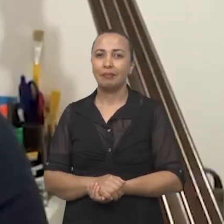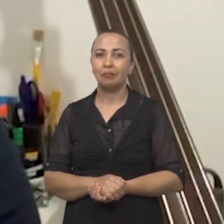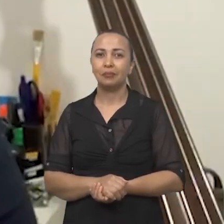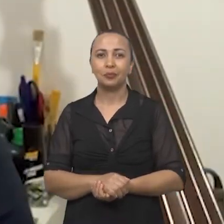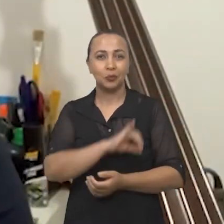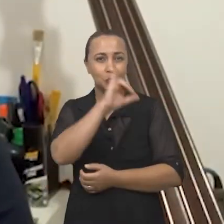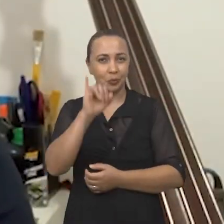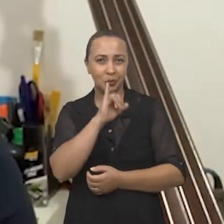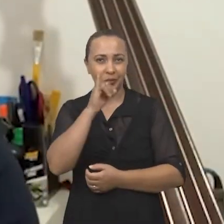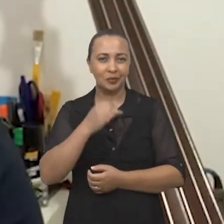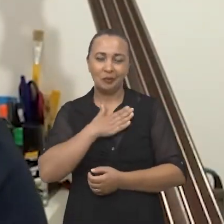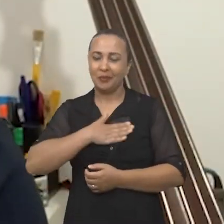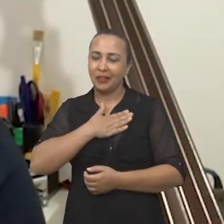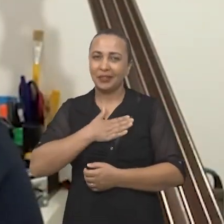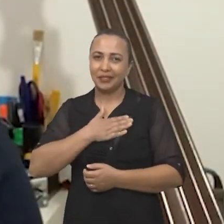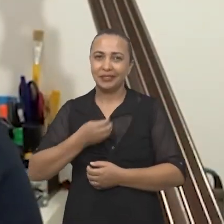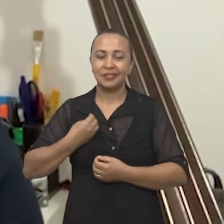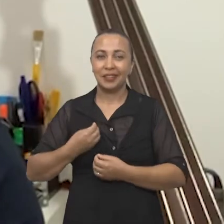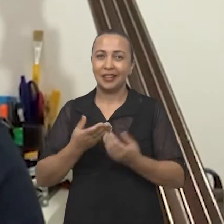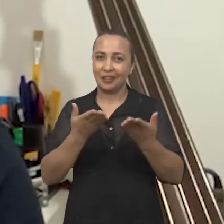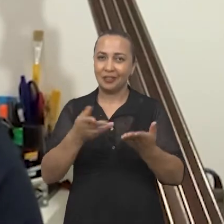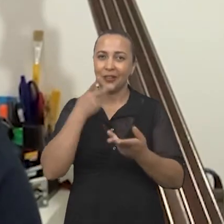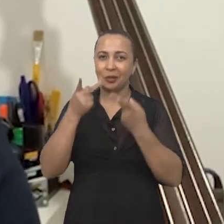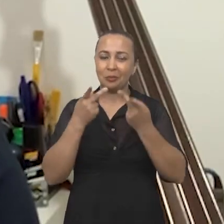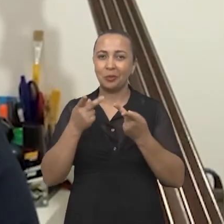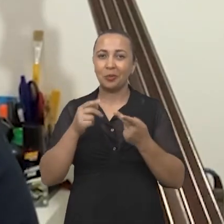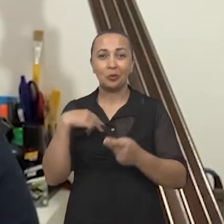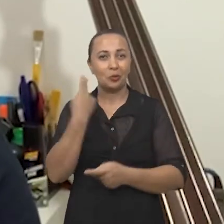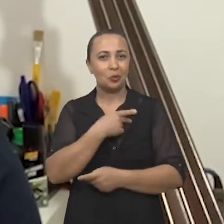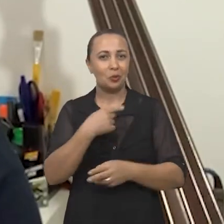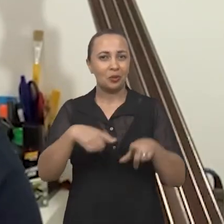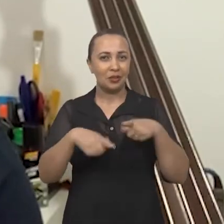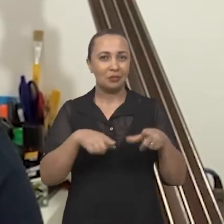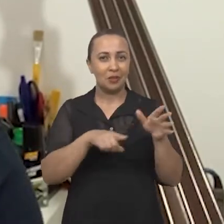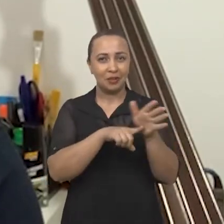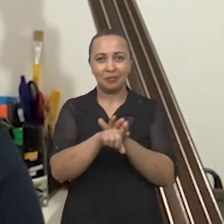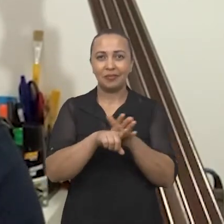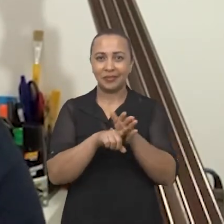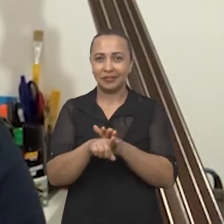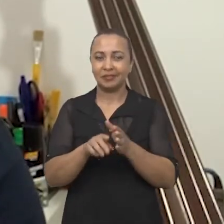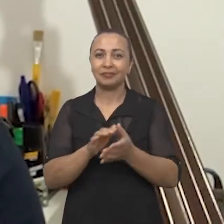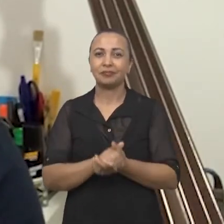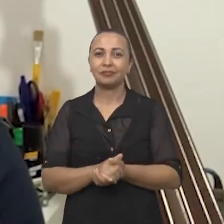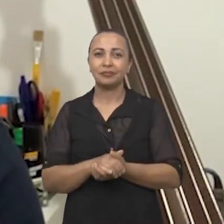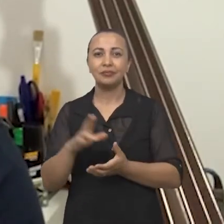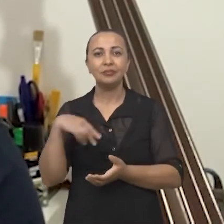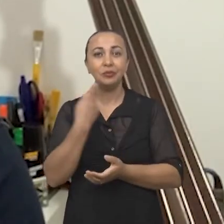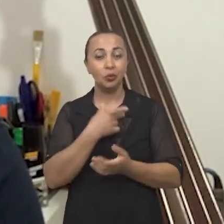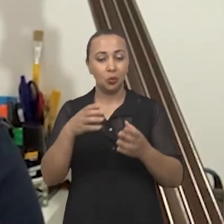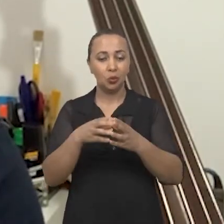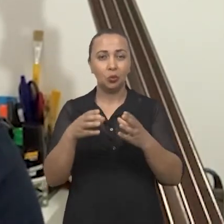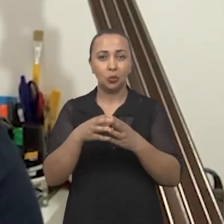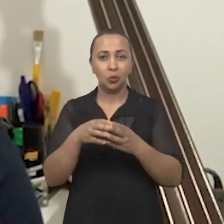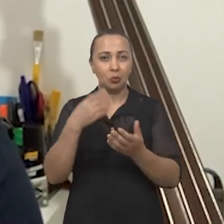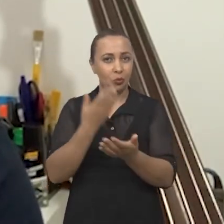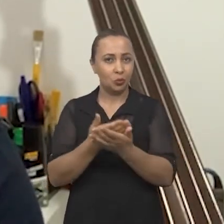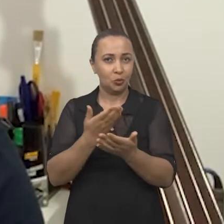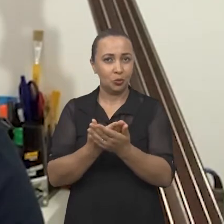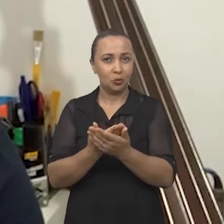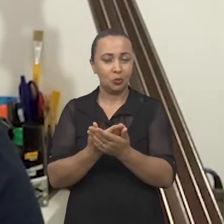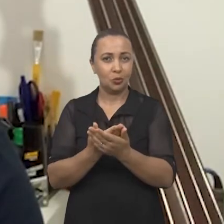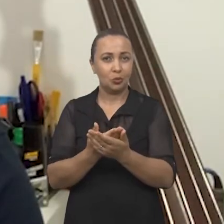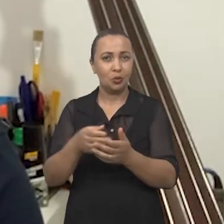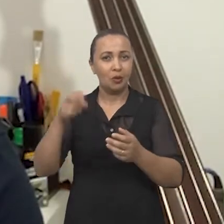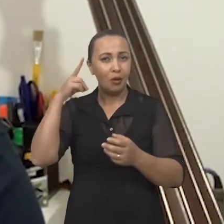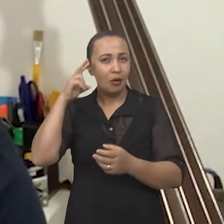Olá, é um prazer poder estar aqui falando um pouco do nosso trabalho de pesquisa, do nosso grupo de estudos e pesquisa em ecologia